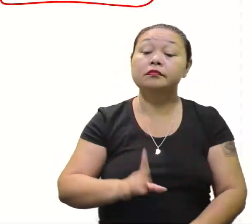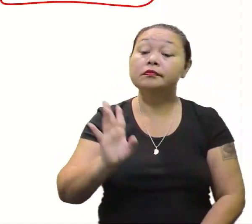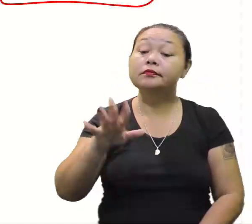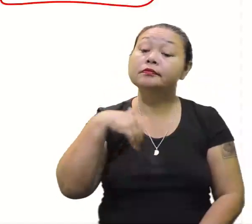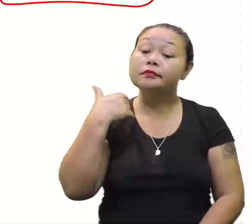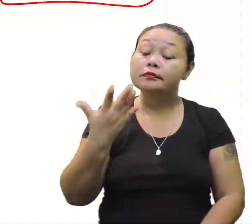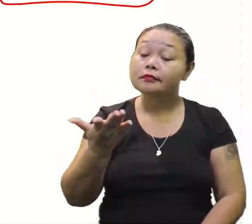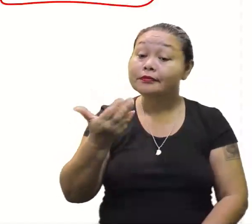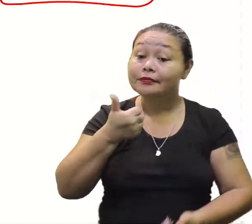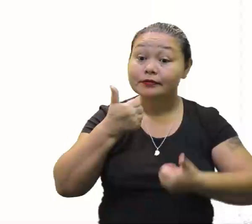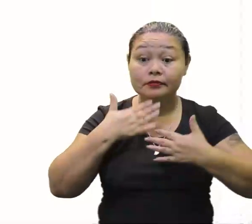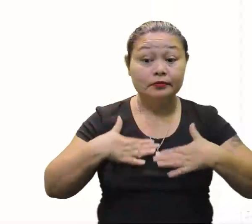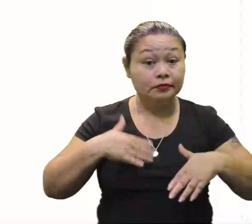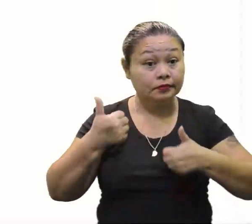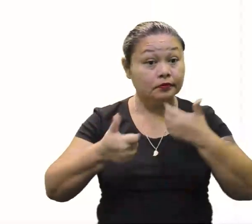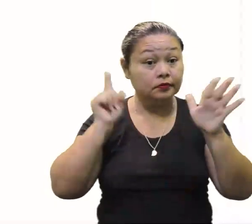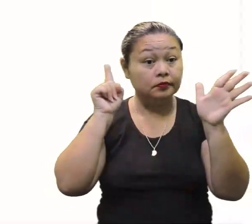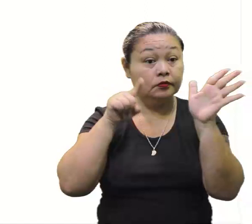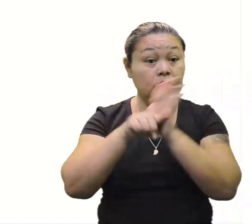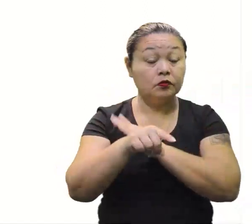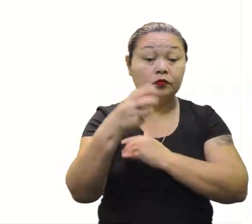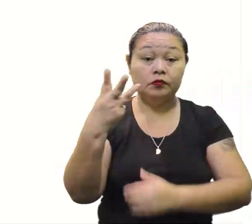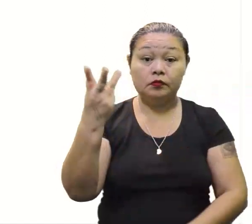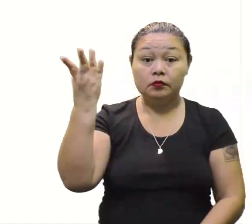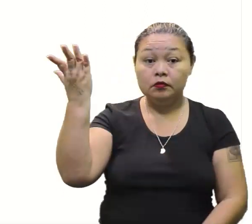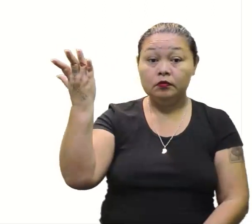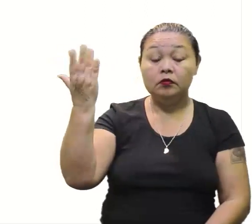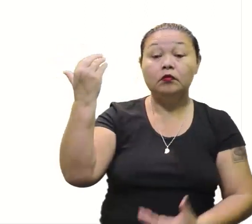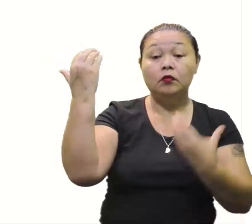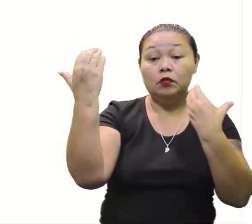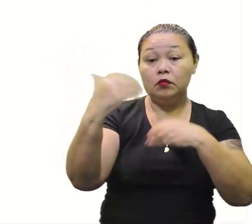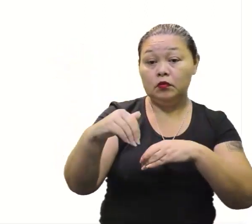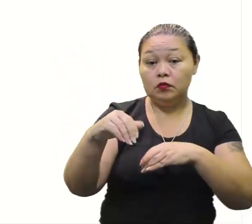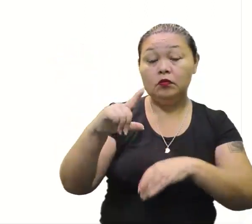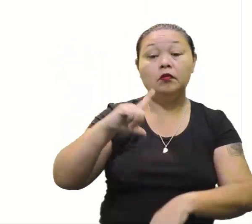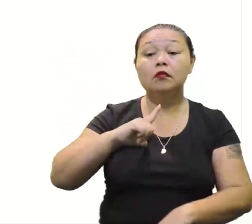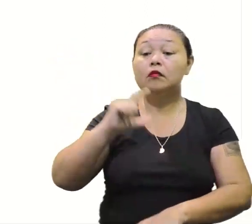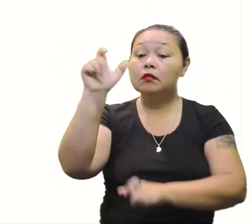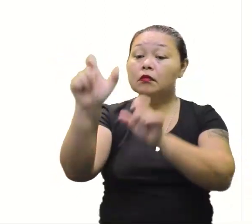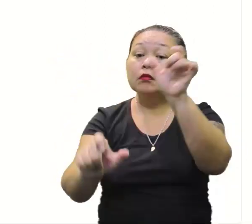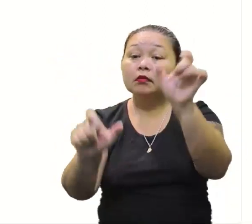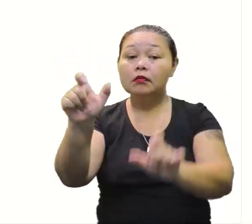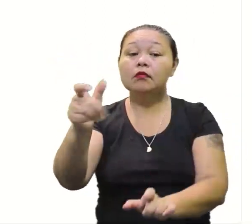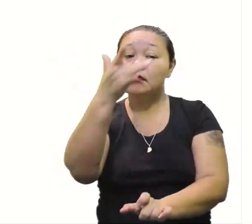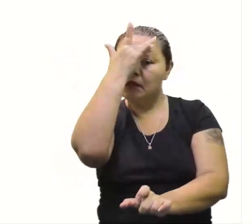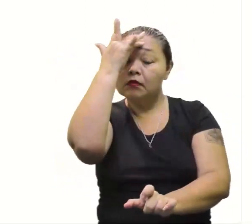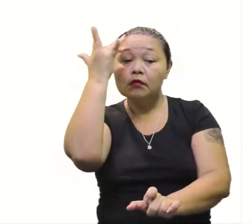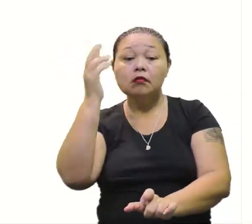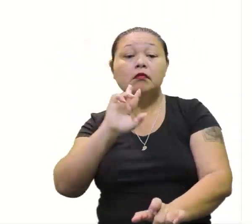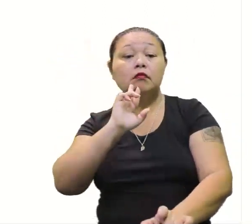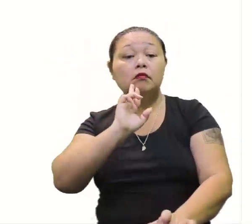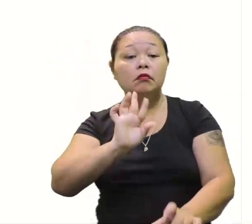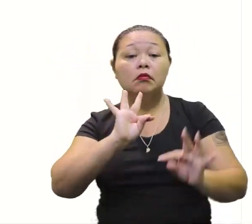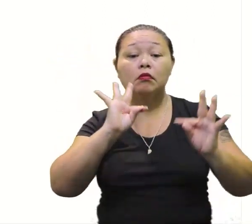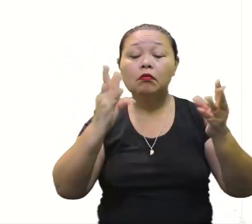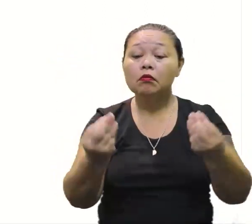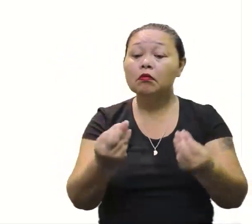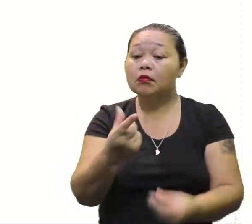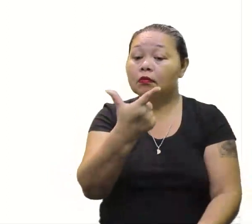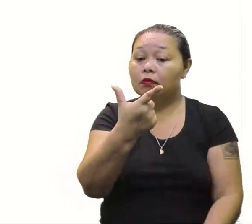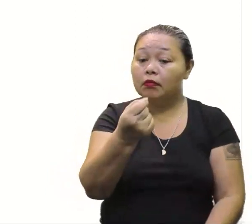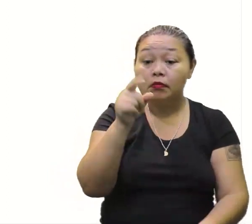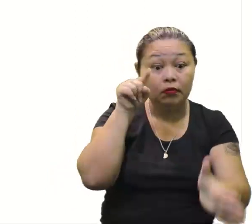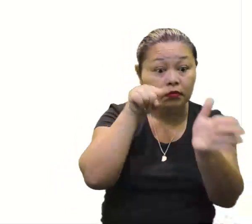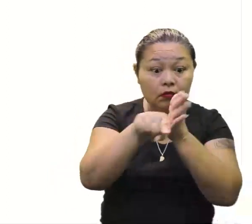Tranquilo, beleza. Vamos de questão número 3. Olha aí. Em um concurso, os participantes devem responder a um